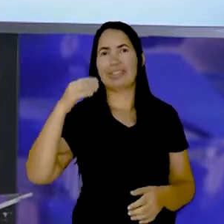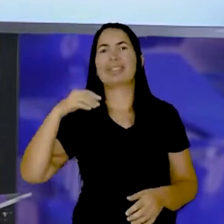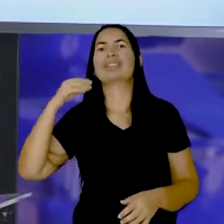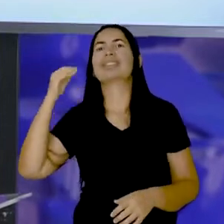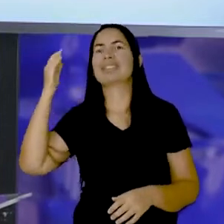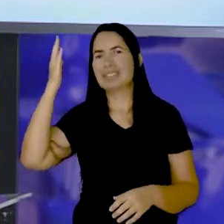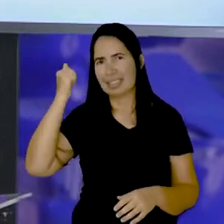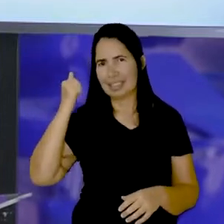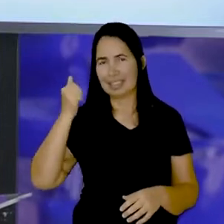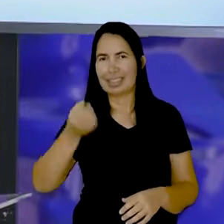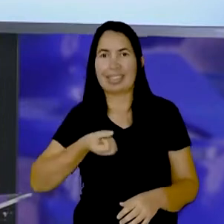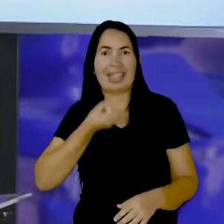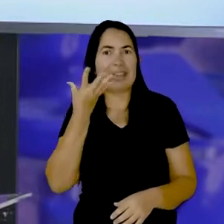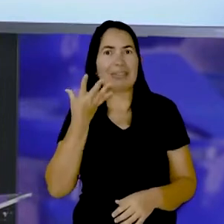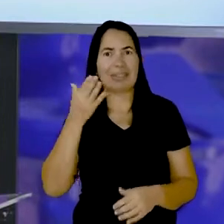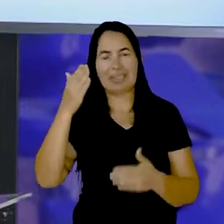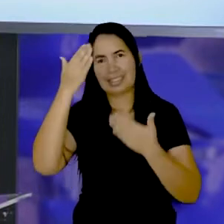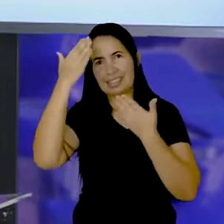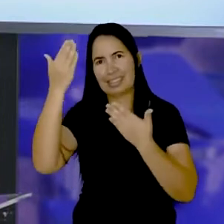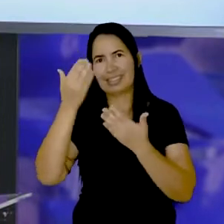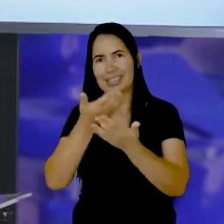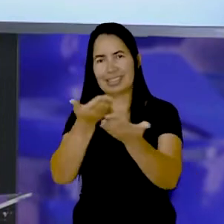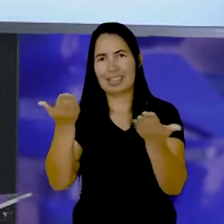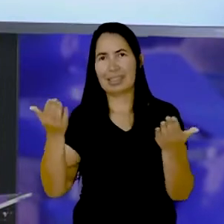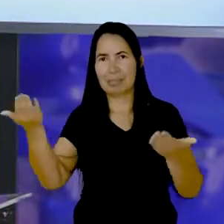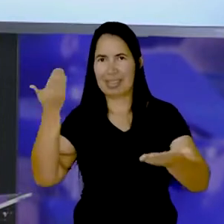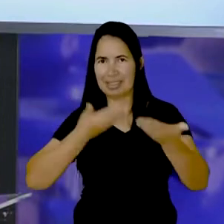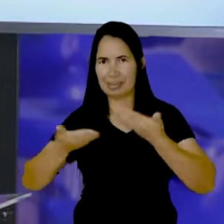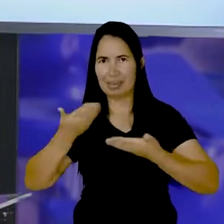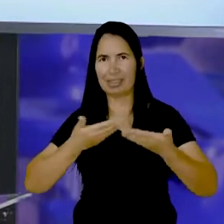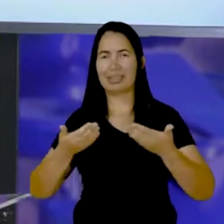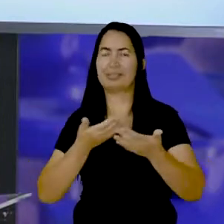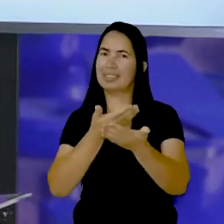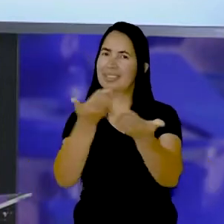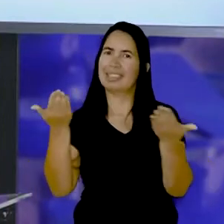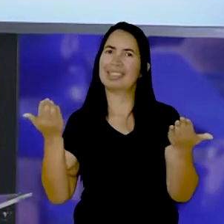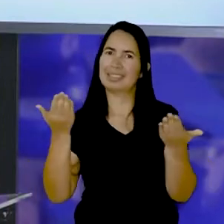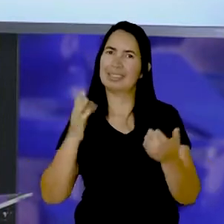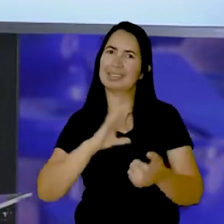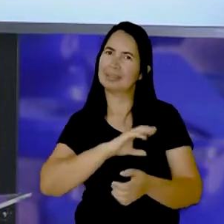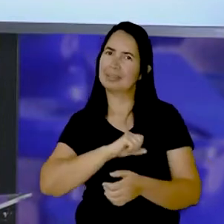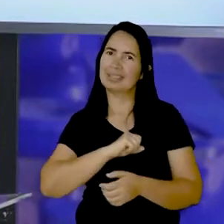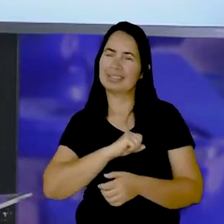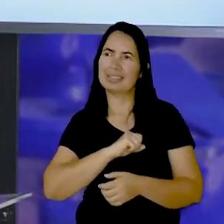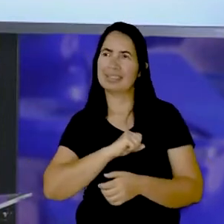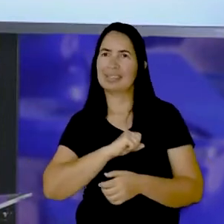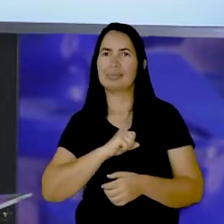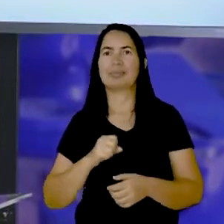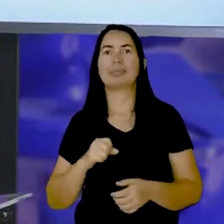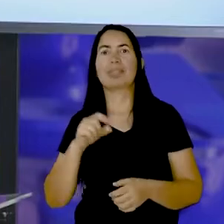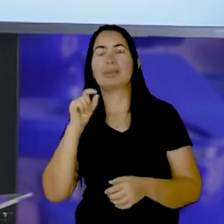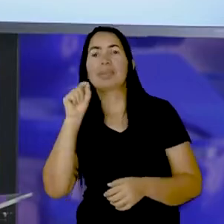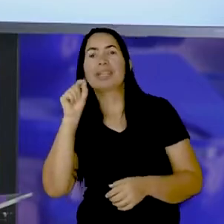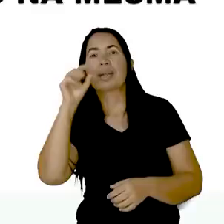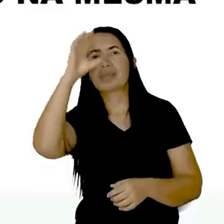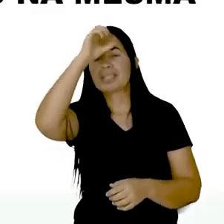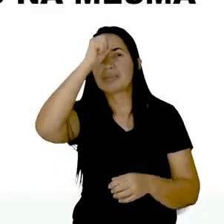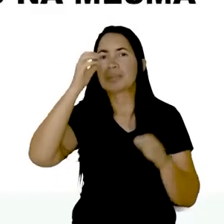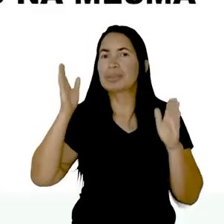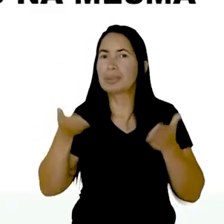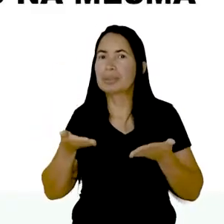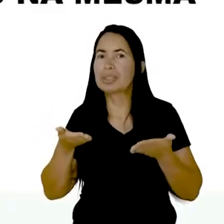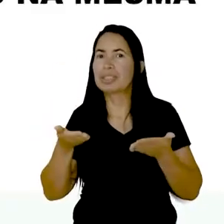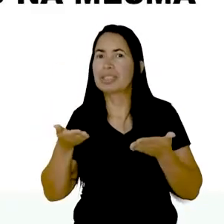seria incrível Graças a vocês E a participação de vocês Meus amores Então o que foi que nós aprendemos hoje?